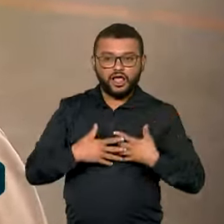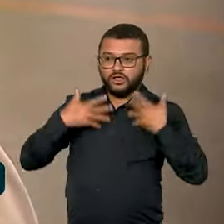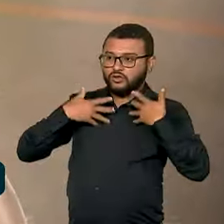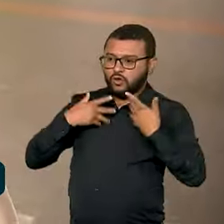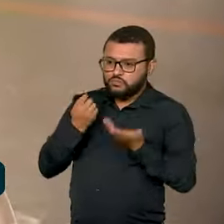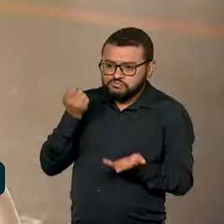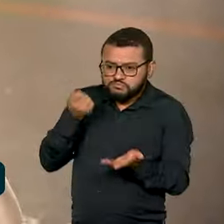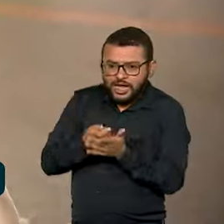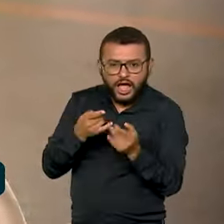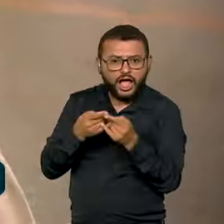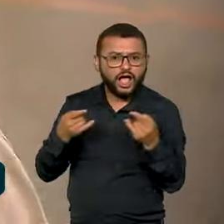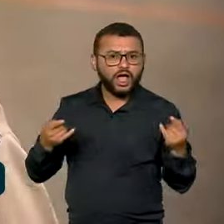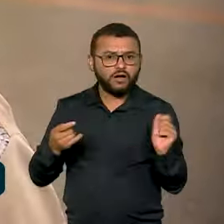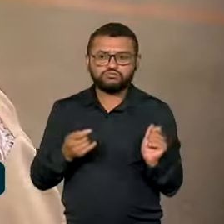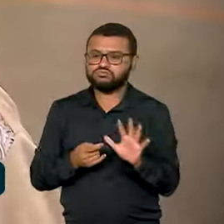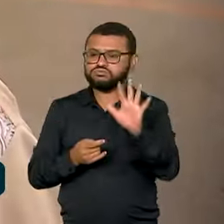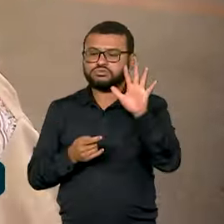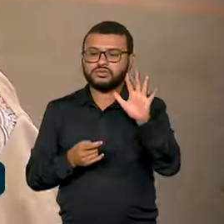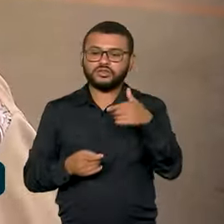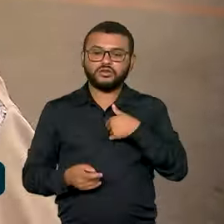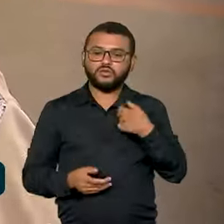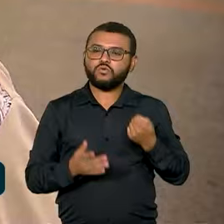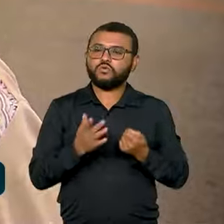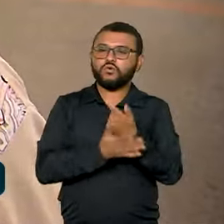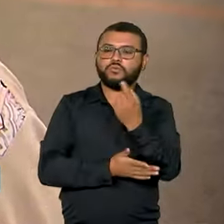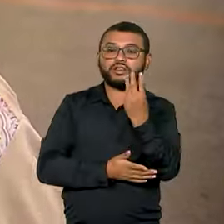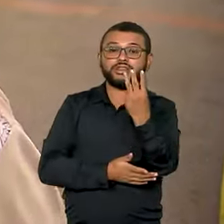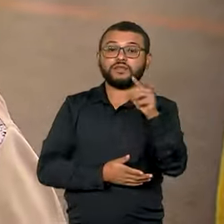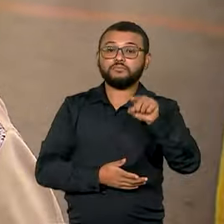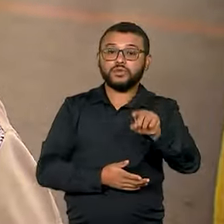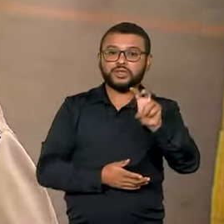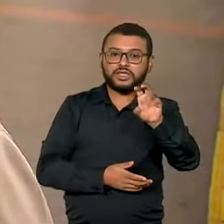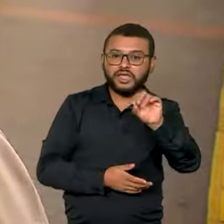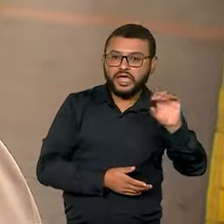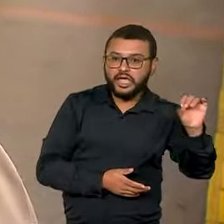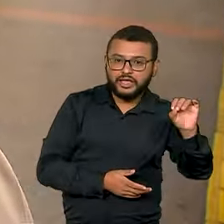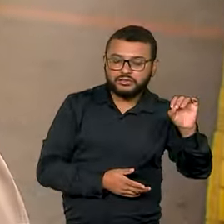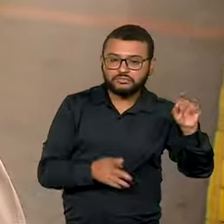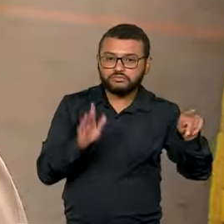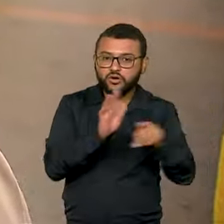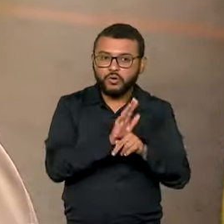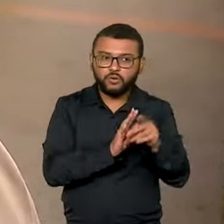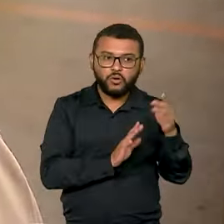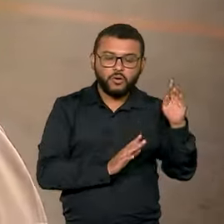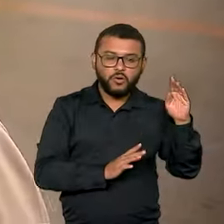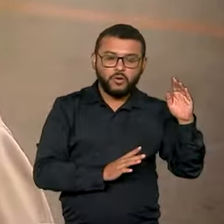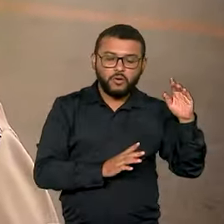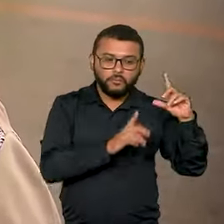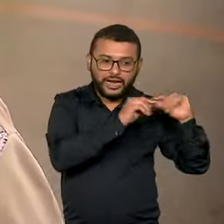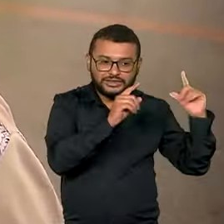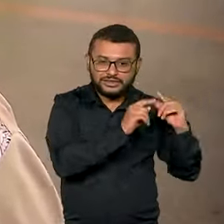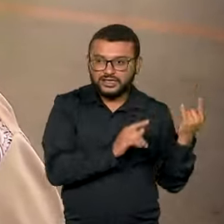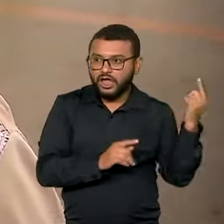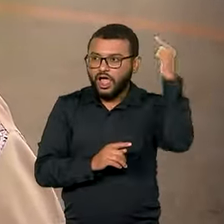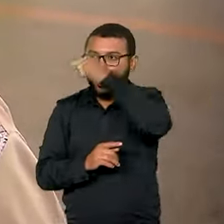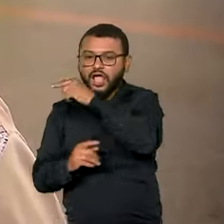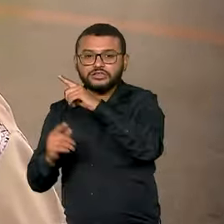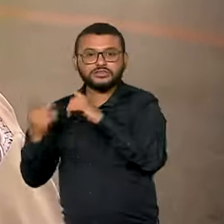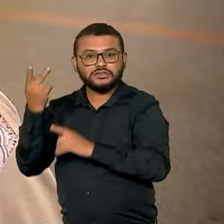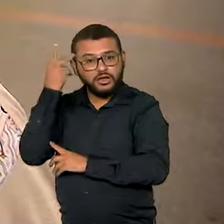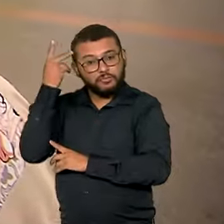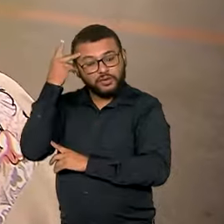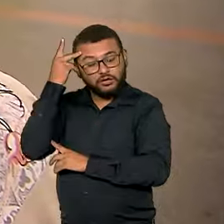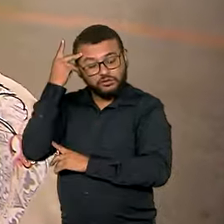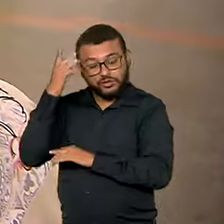preço das passagens aéreas. Achei uma passagem de 3.500, Brasília e São Paulo. Só ida, levava sete horas para